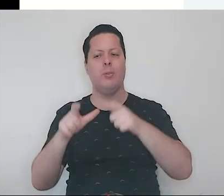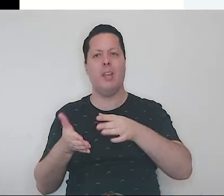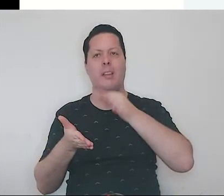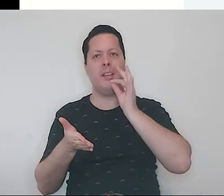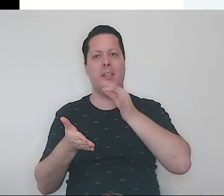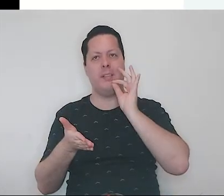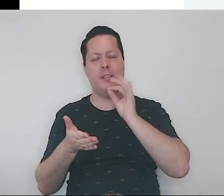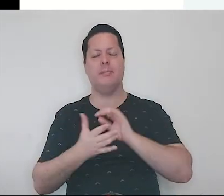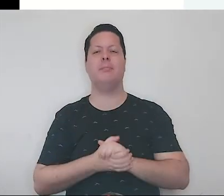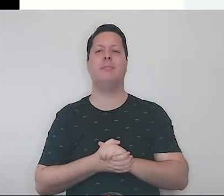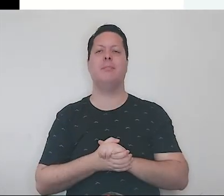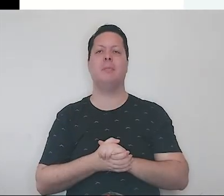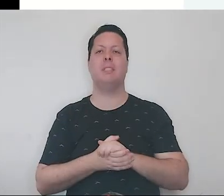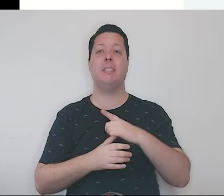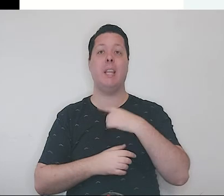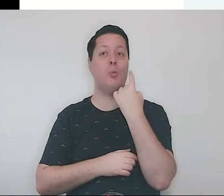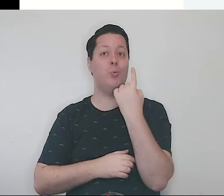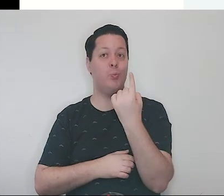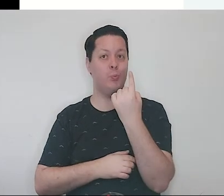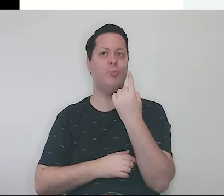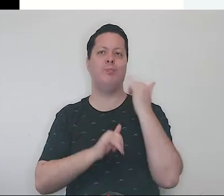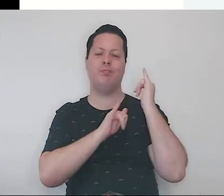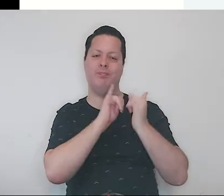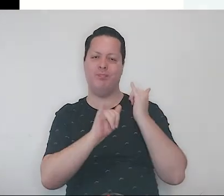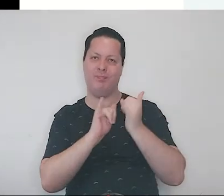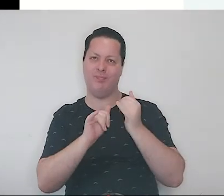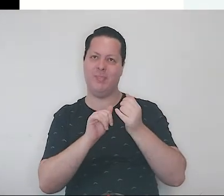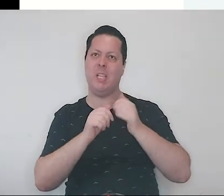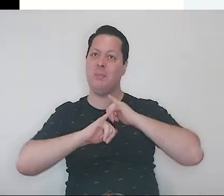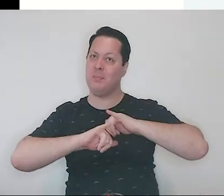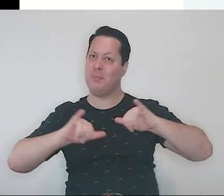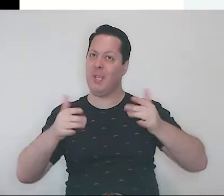e eu trouxe um conto para vocês apreciarem.